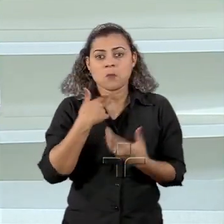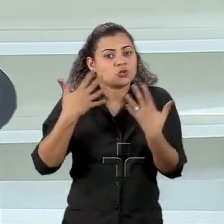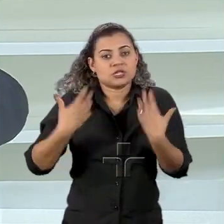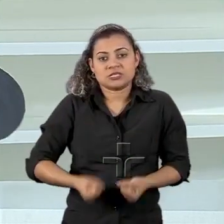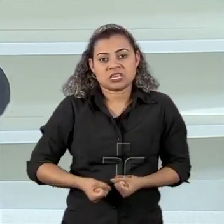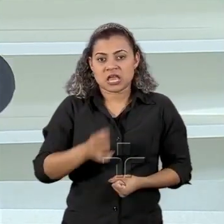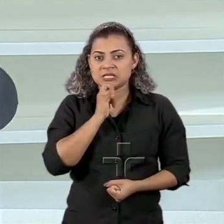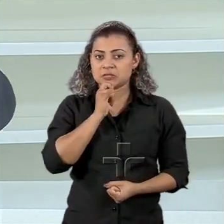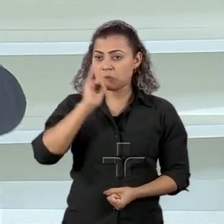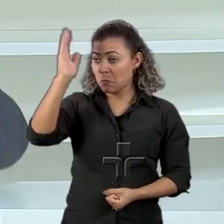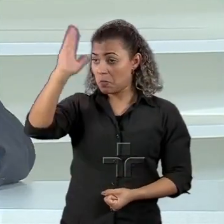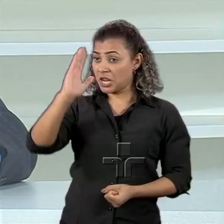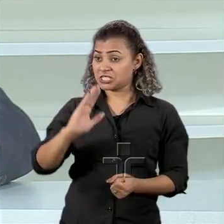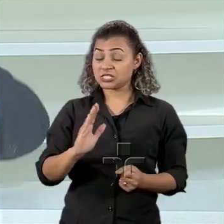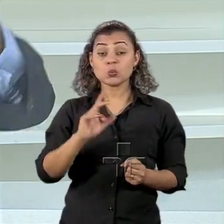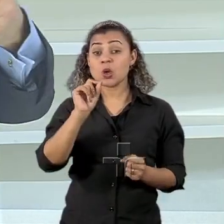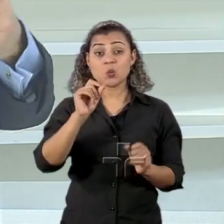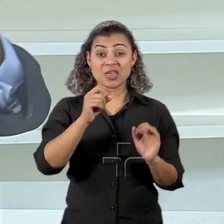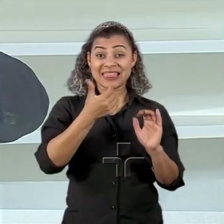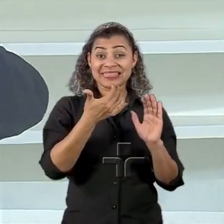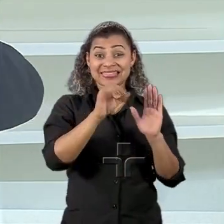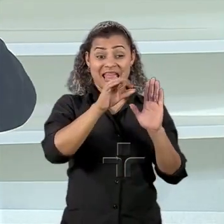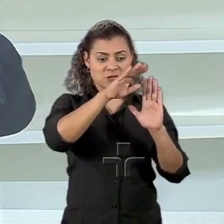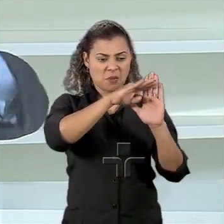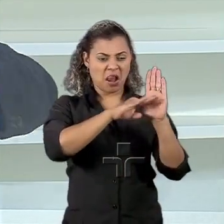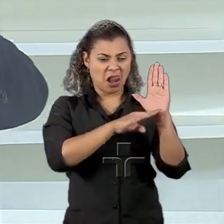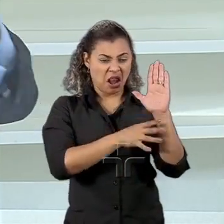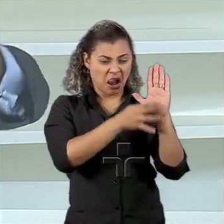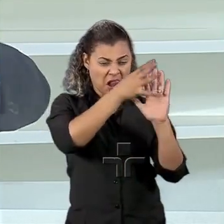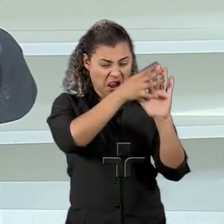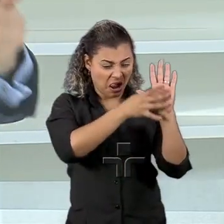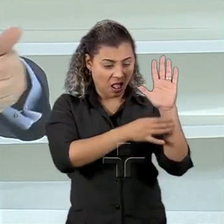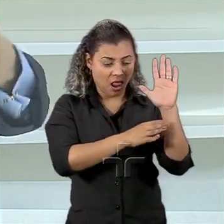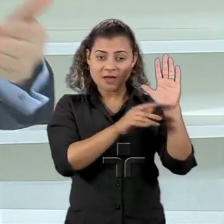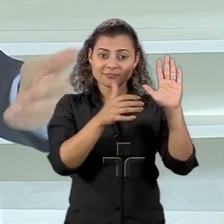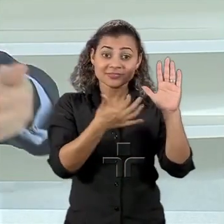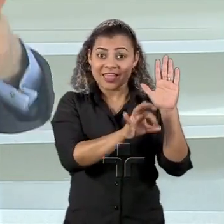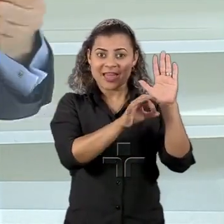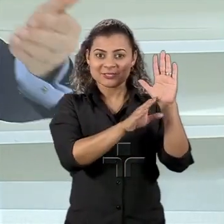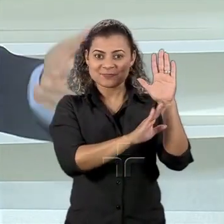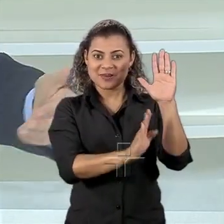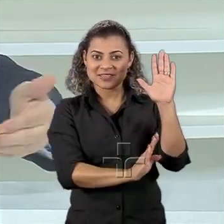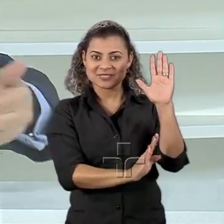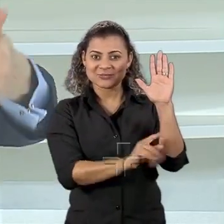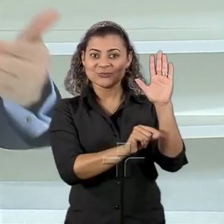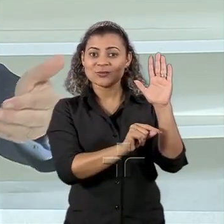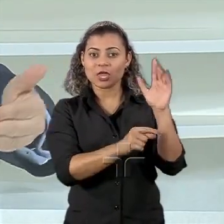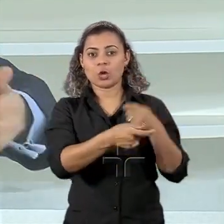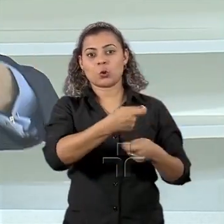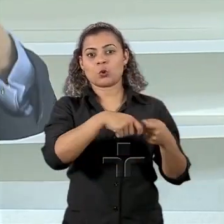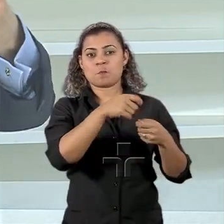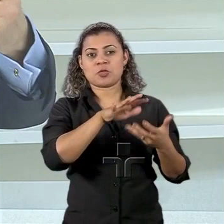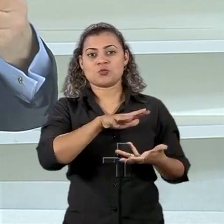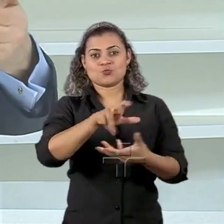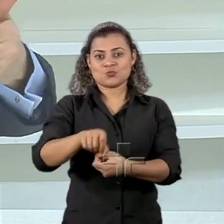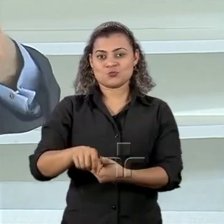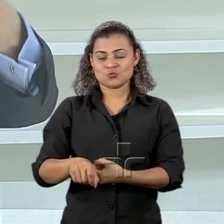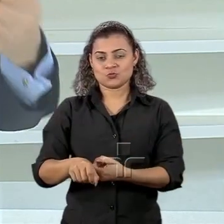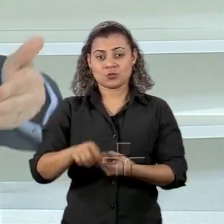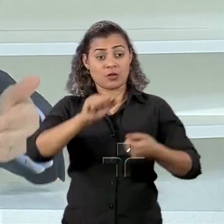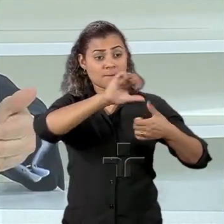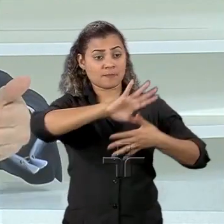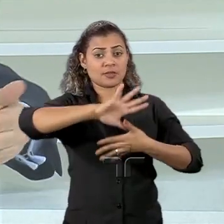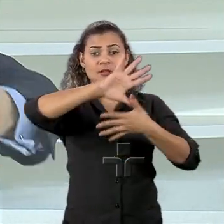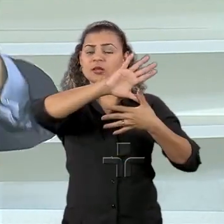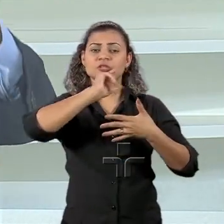como uma das dez maiores economias do mundo que deveria ter uma política em relação aqui à América Latina, uma política